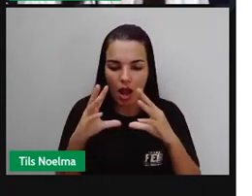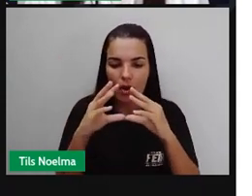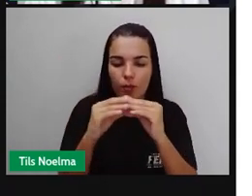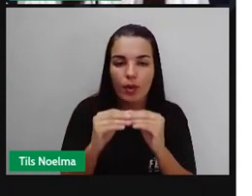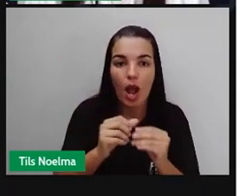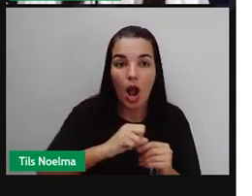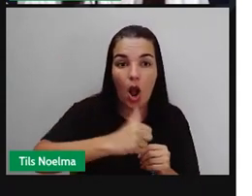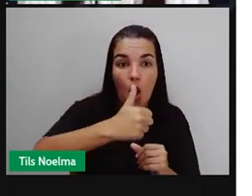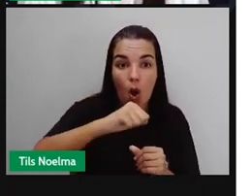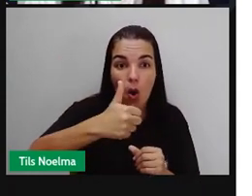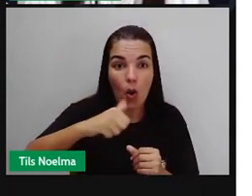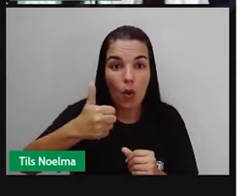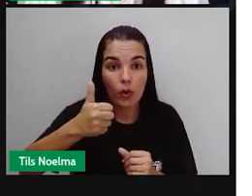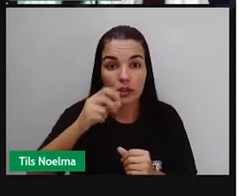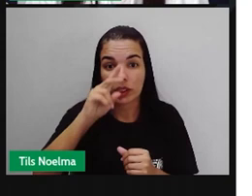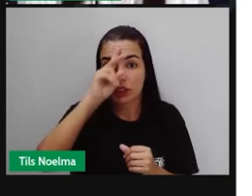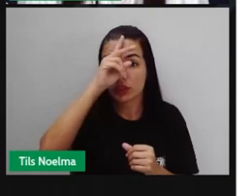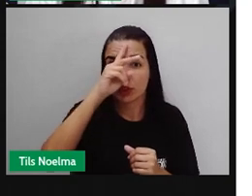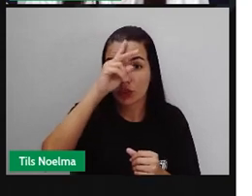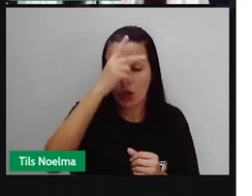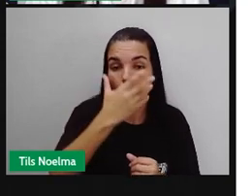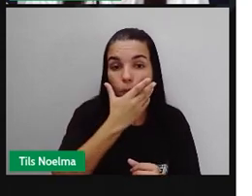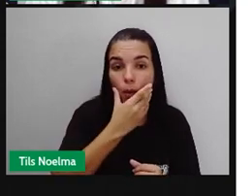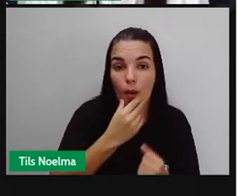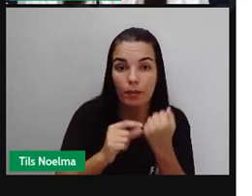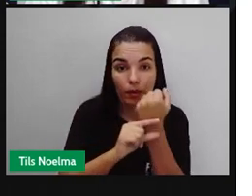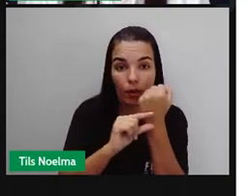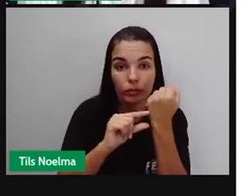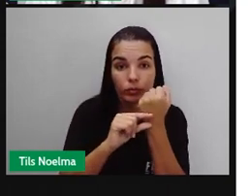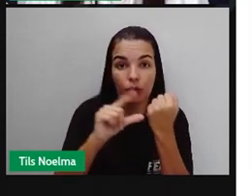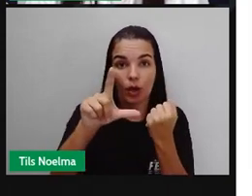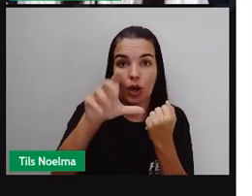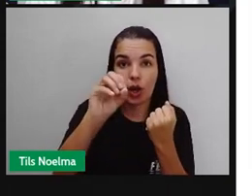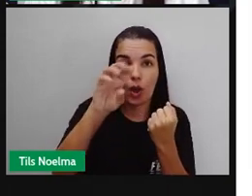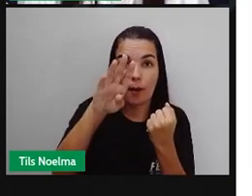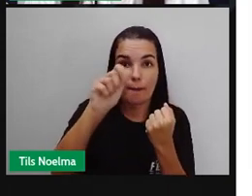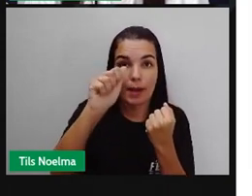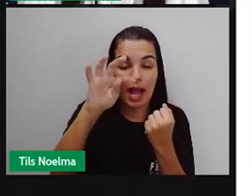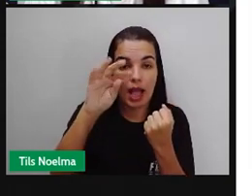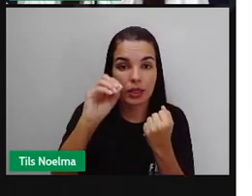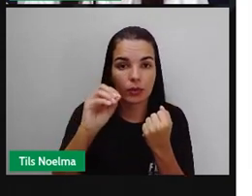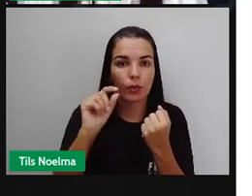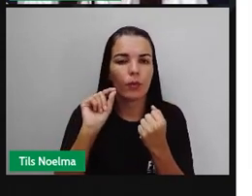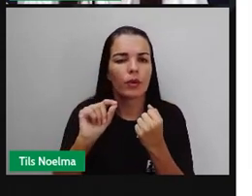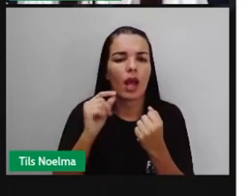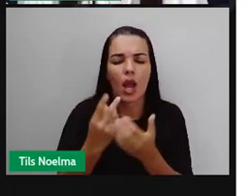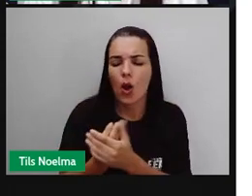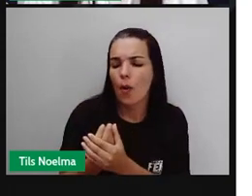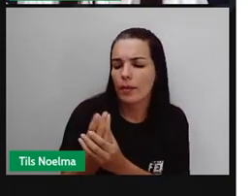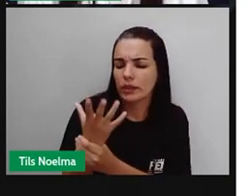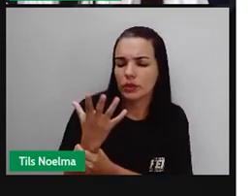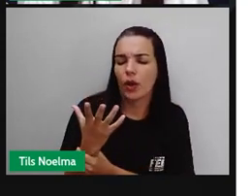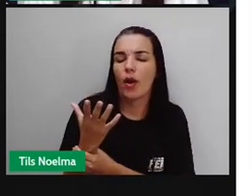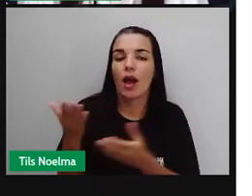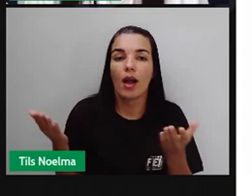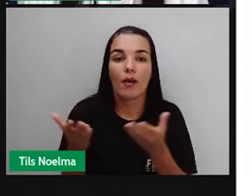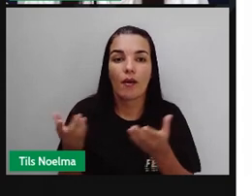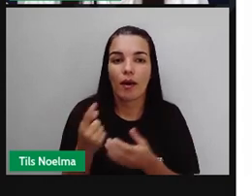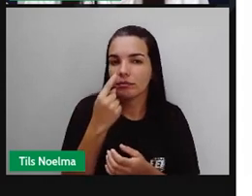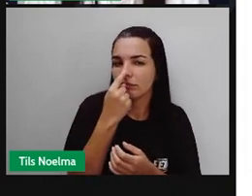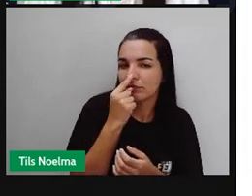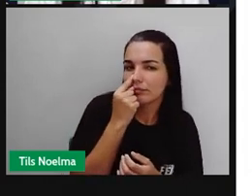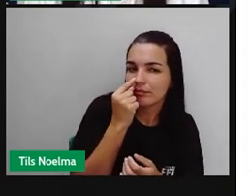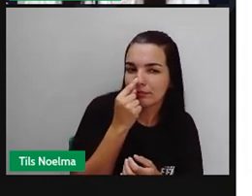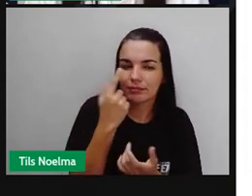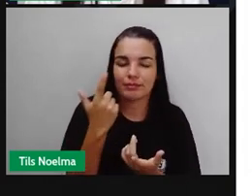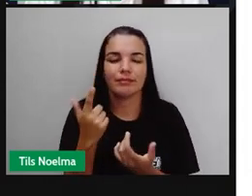de Lobato, que começou escrevendo aí em 1920. Surge ali Narizinho, Pedrinho, Uva Esconde,